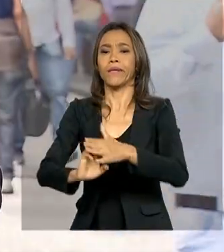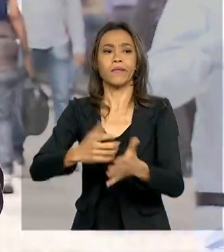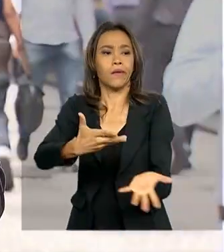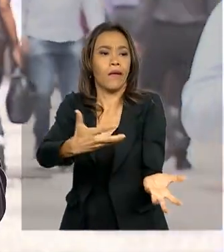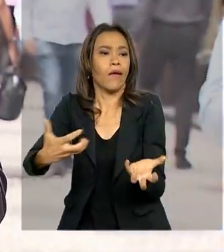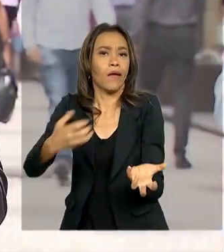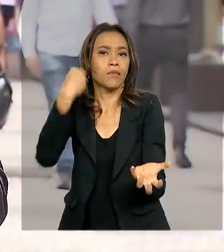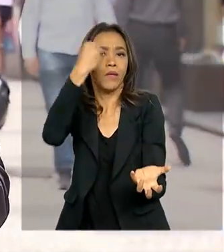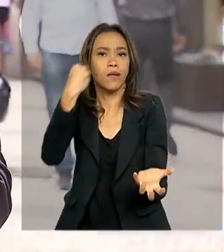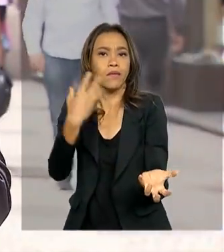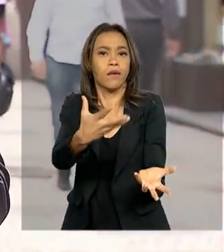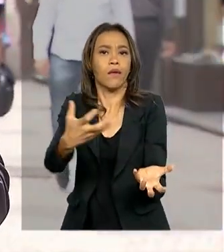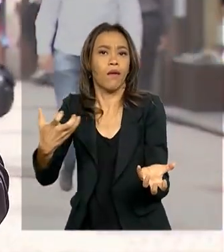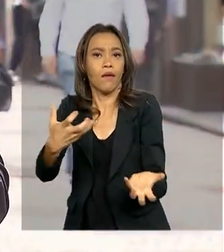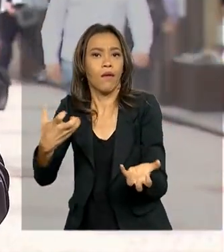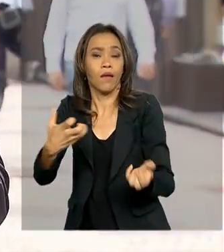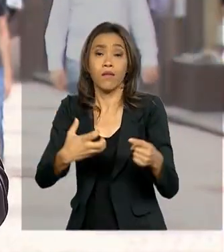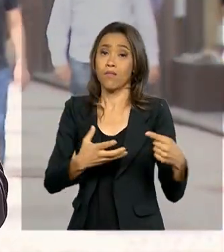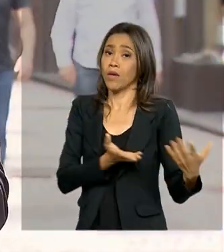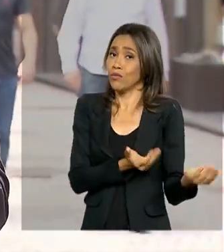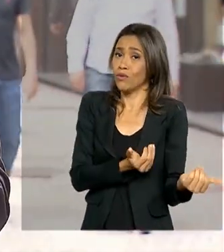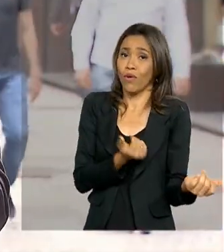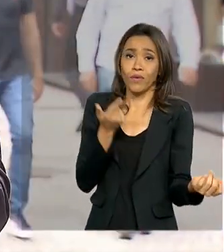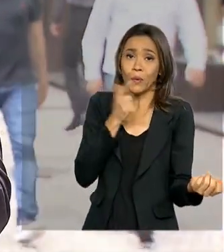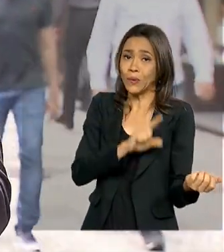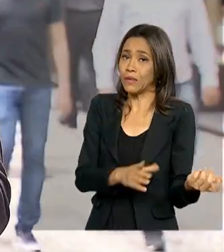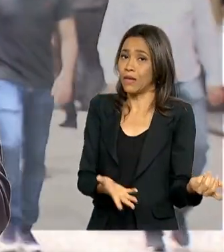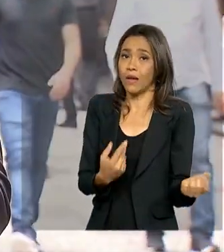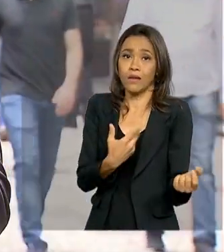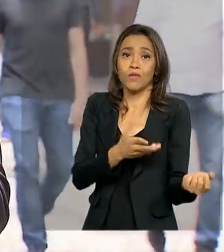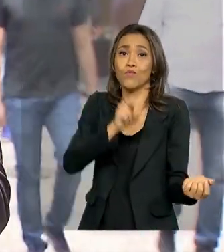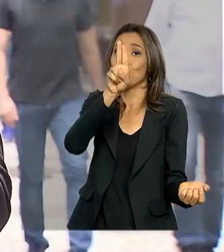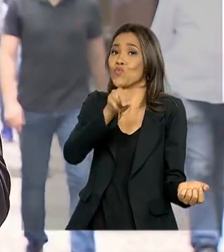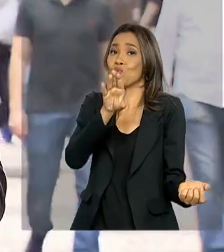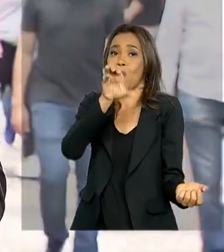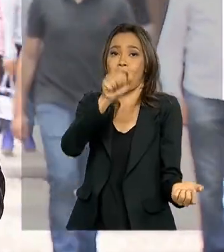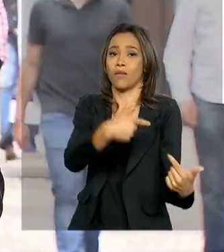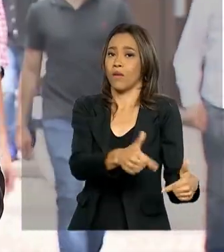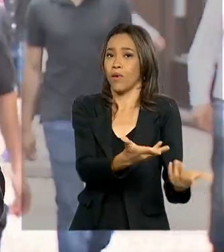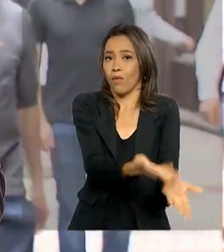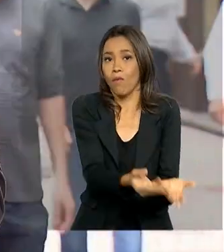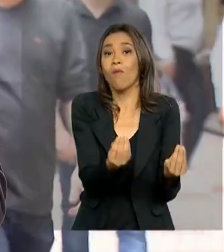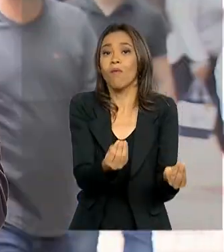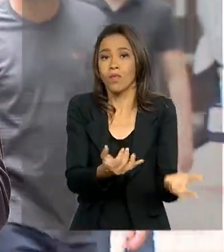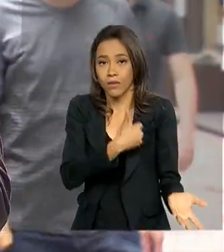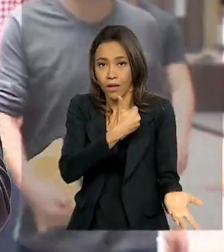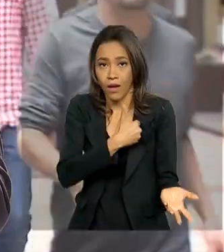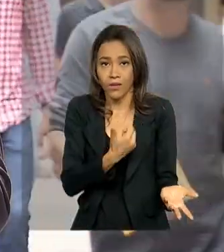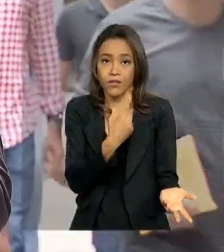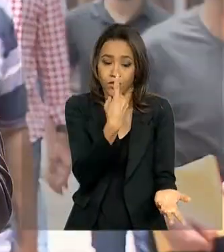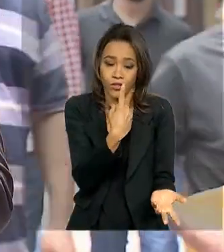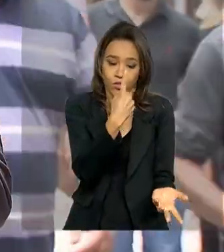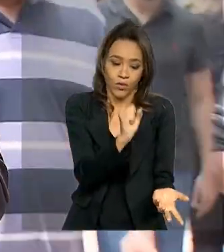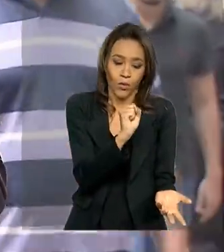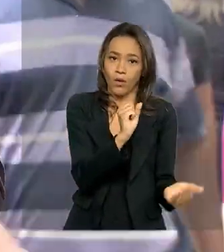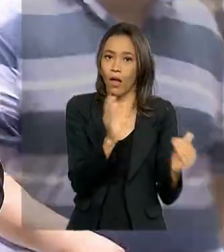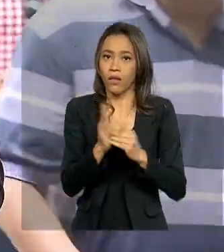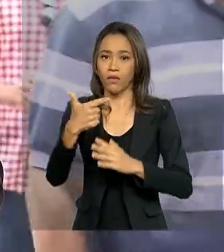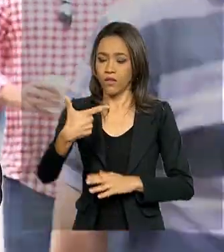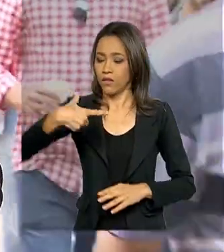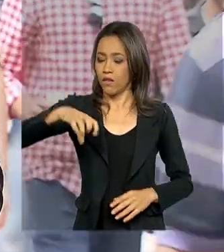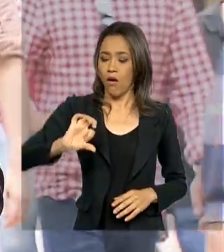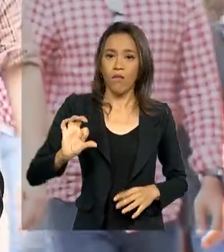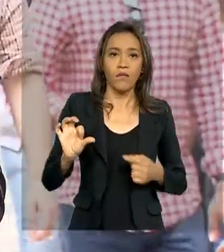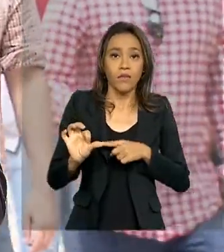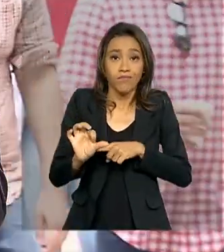oferecer. Nenhum dos dois, justamente porque nunca trabalhou. A consequência é que a faixa etária que vai dos 18 aos 29 anos